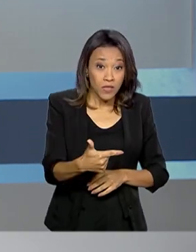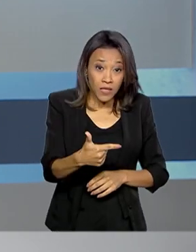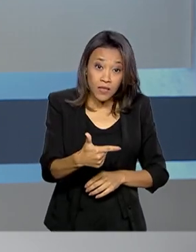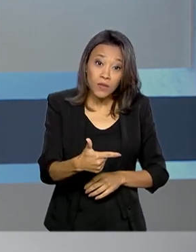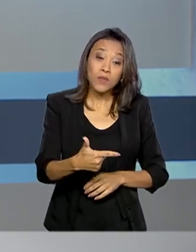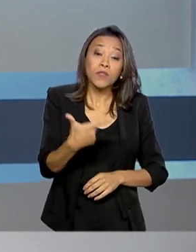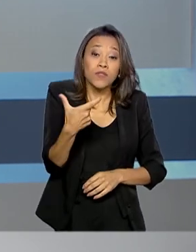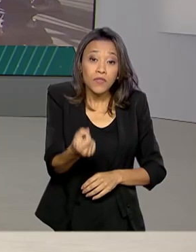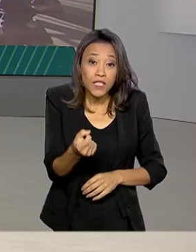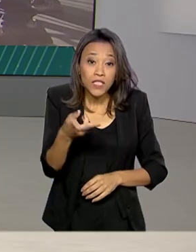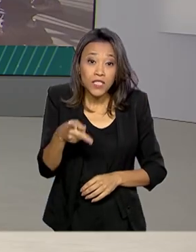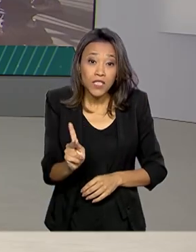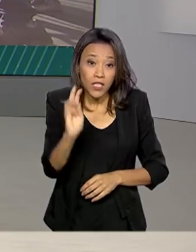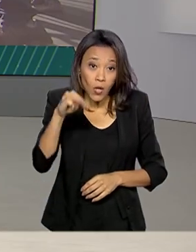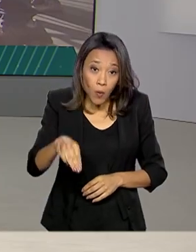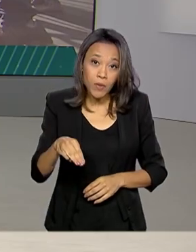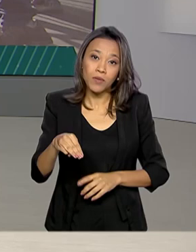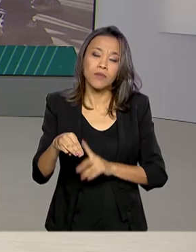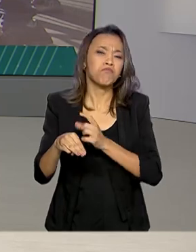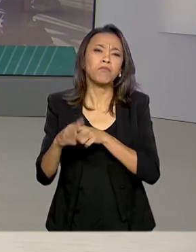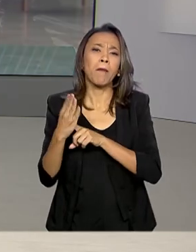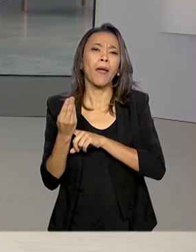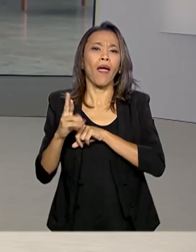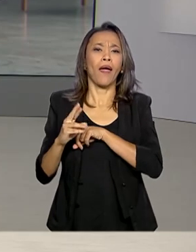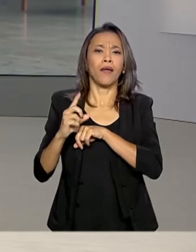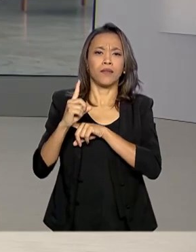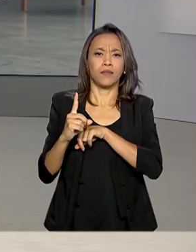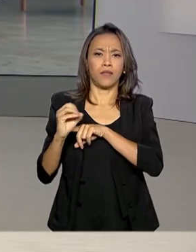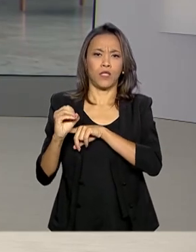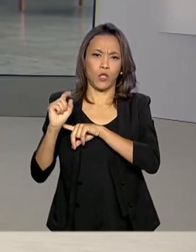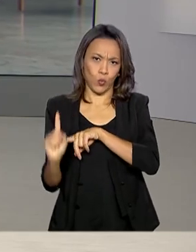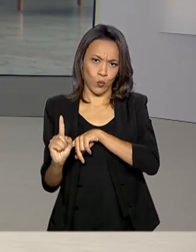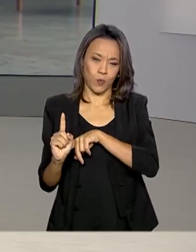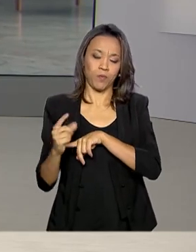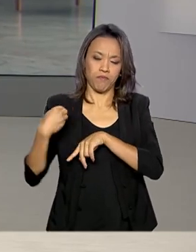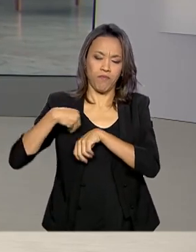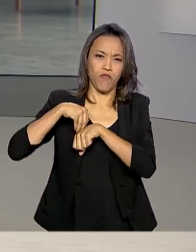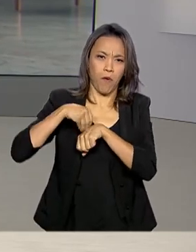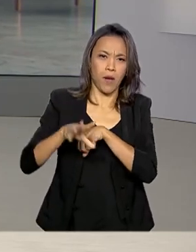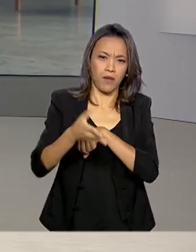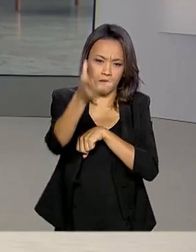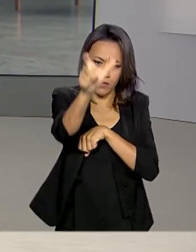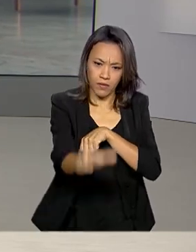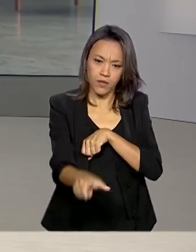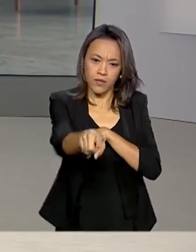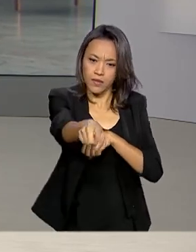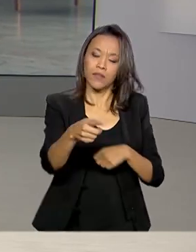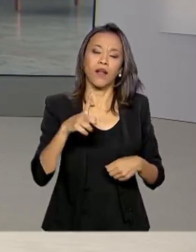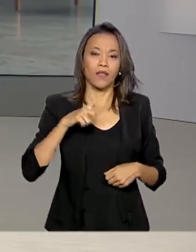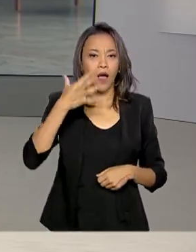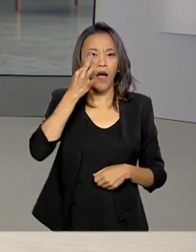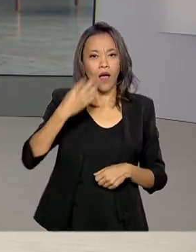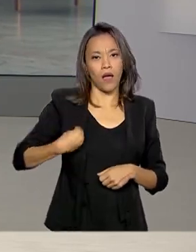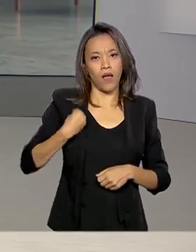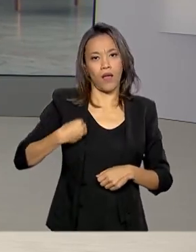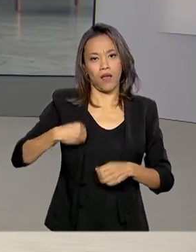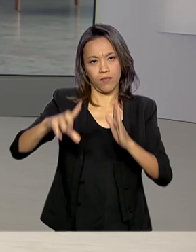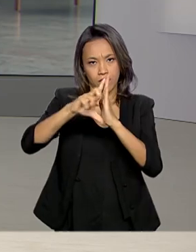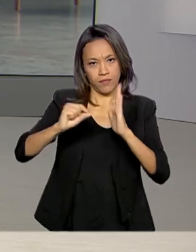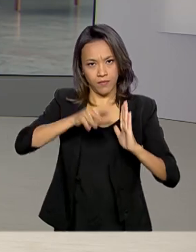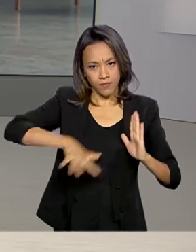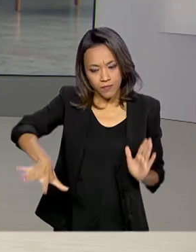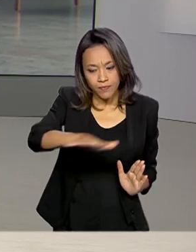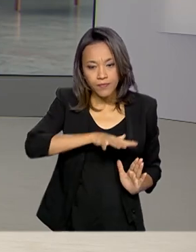-101. Quem traz as informações pra gente é a repórter Luciana Colares de Holanda. Ela está no Palácio do Planalto. Oi, Lu, bom dia.